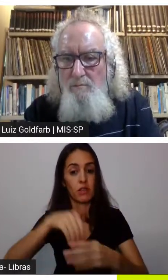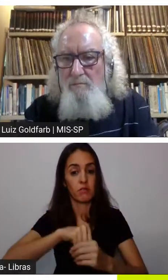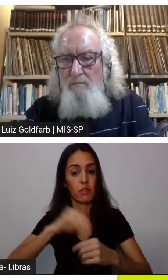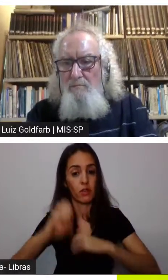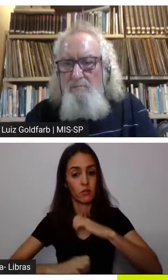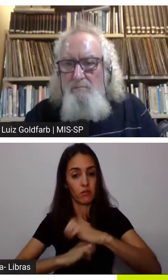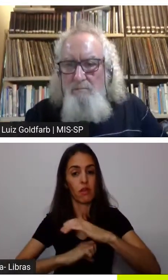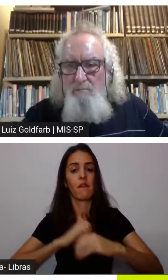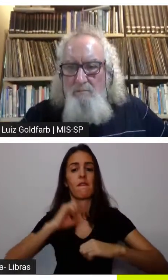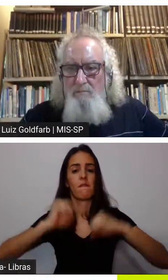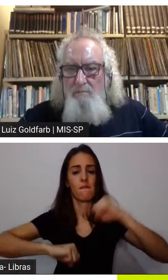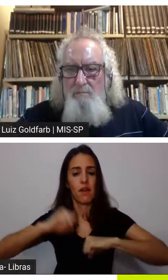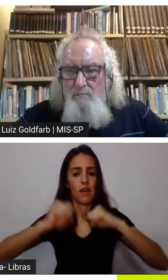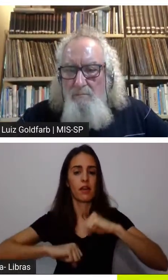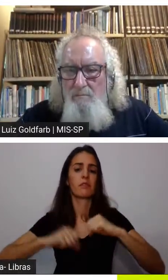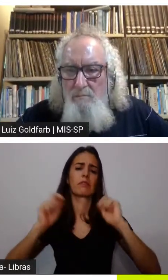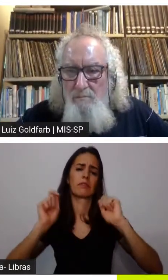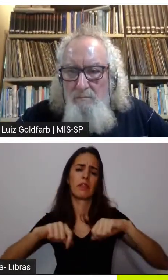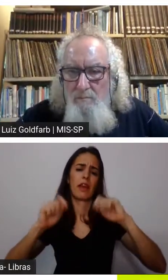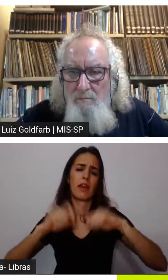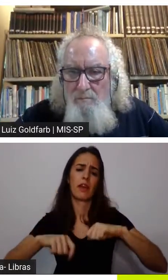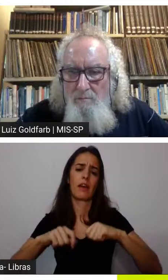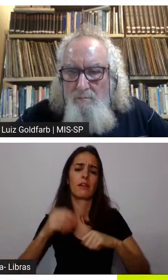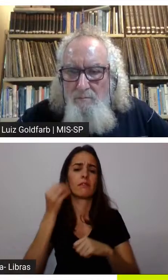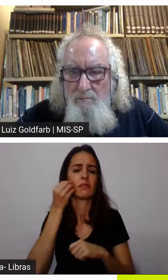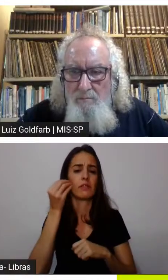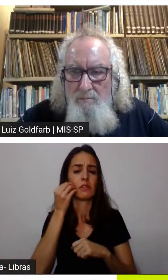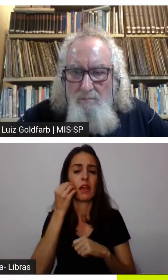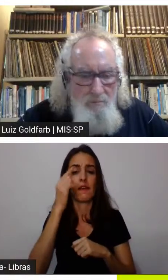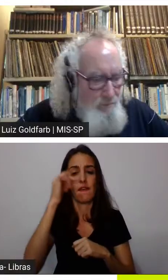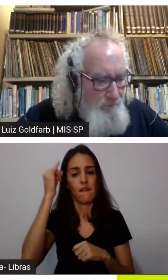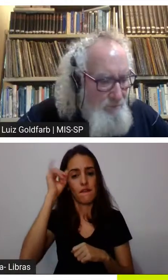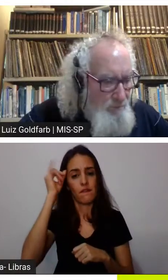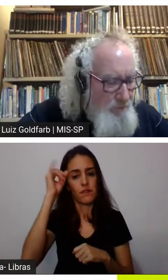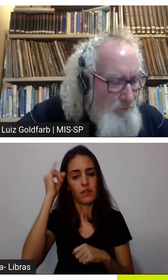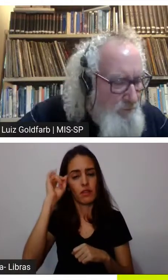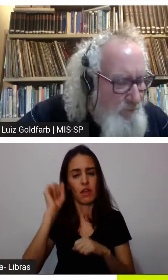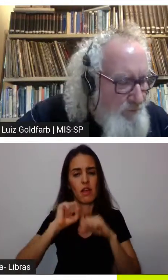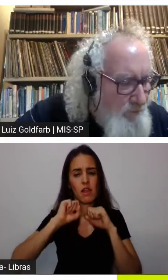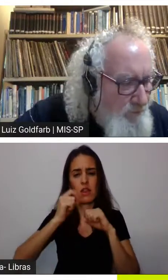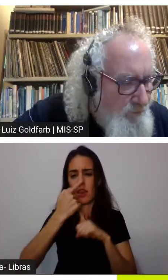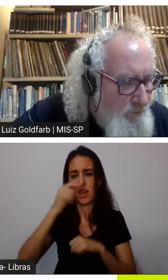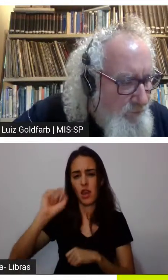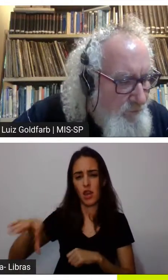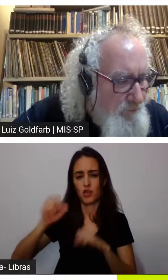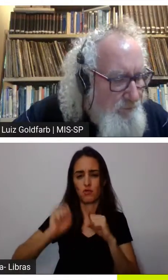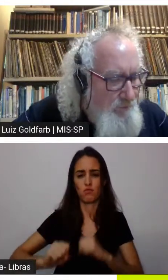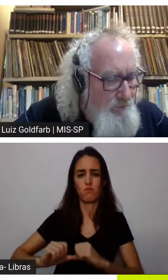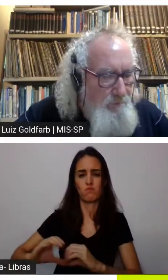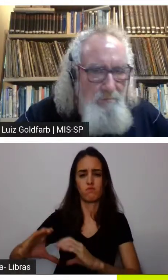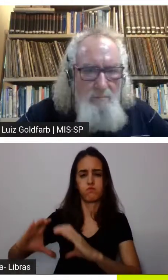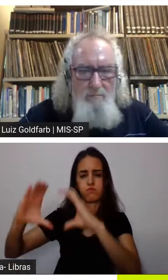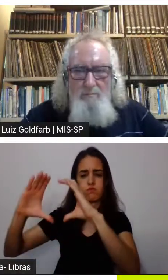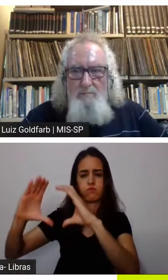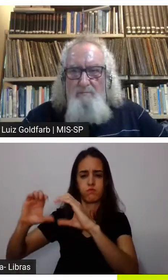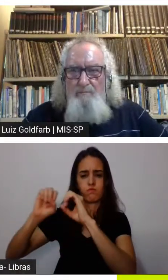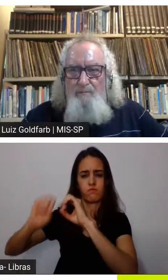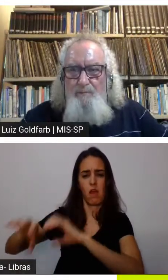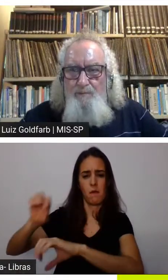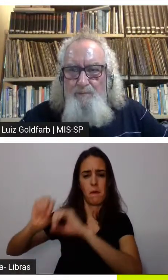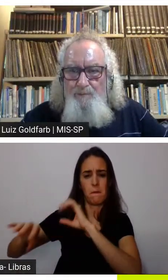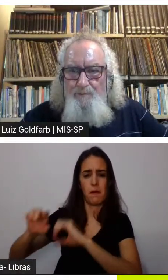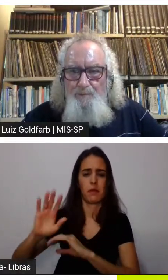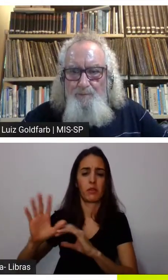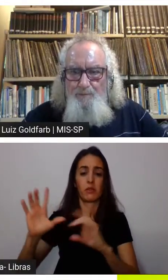indústria mais limpa né isso é uma outra opção mas eu volto no ponto de que eu acredito que na verdade seja